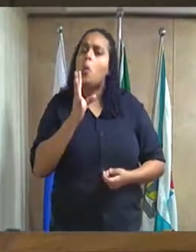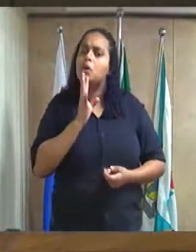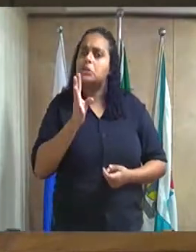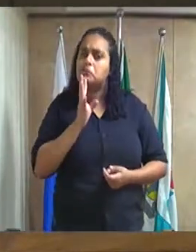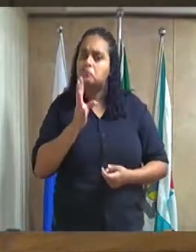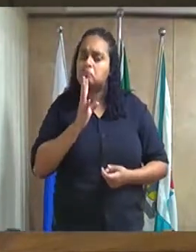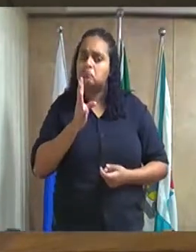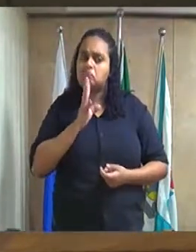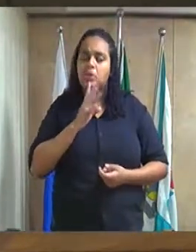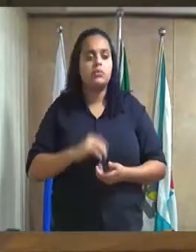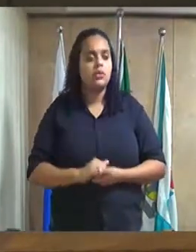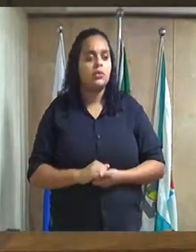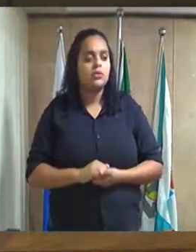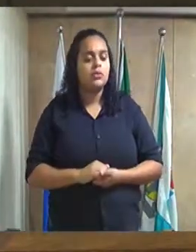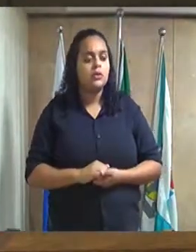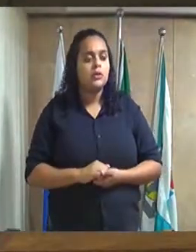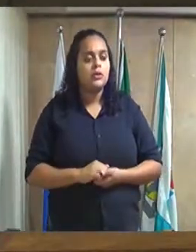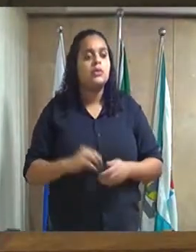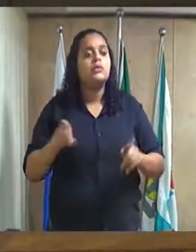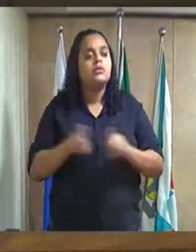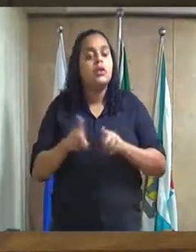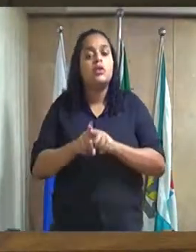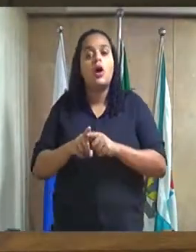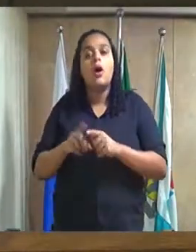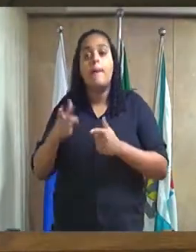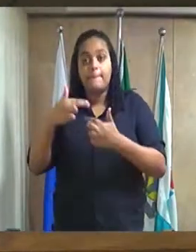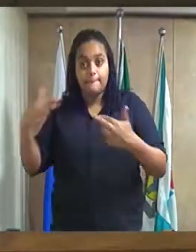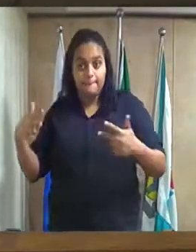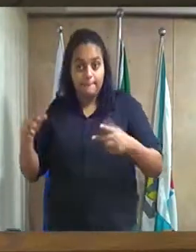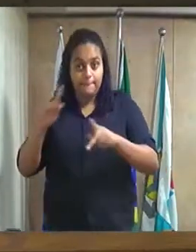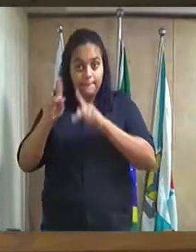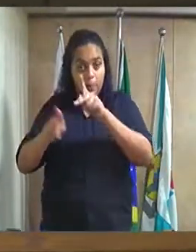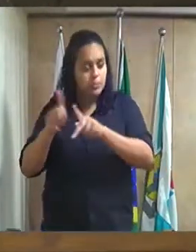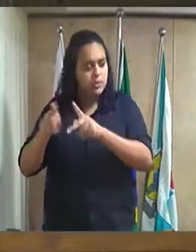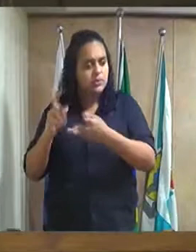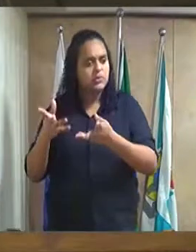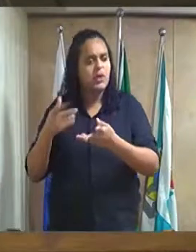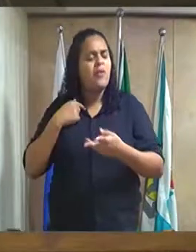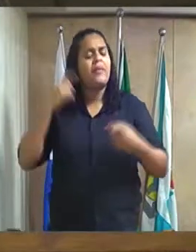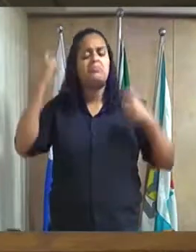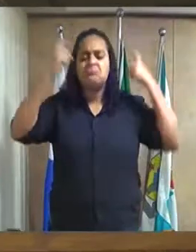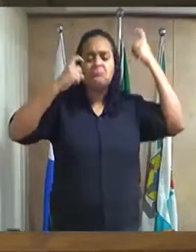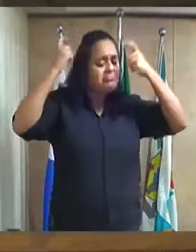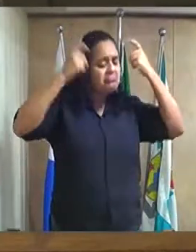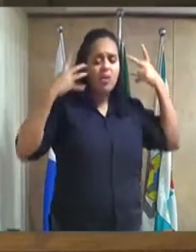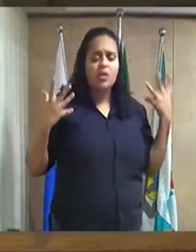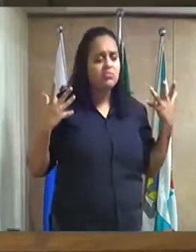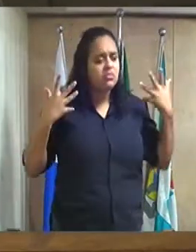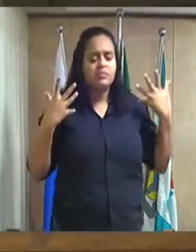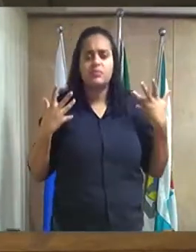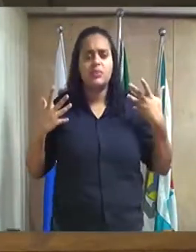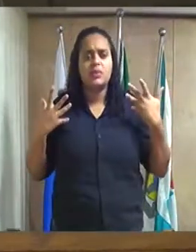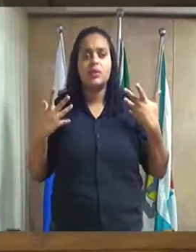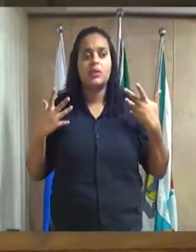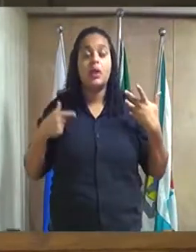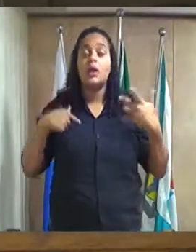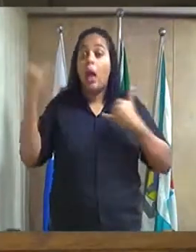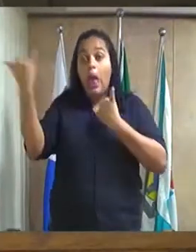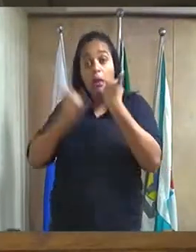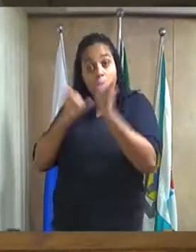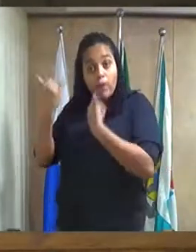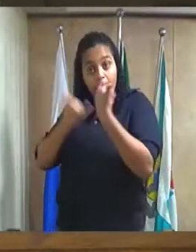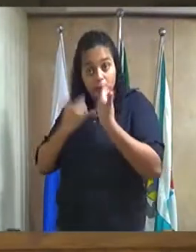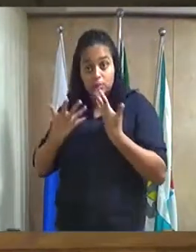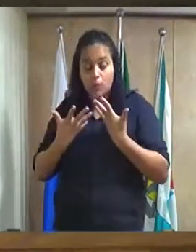através de populares, fiquei muito preocupado com a notícia